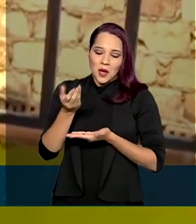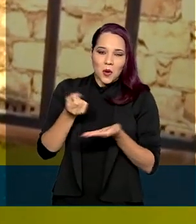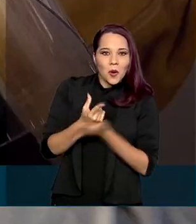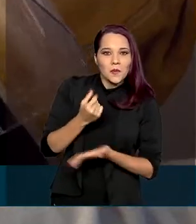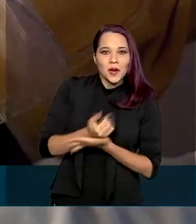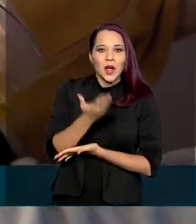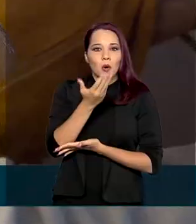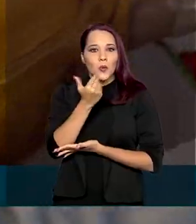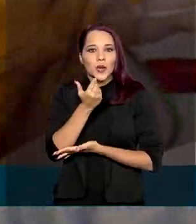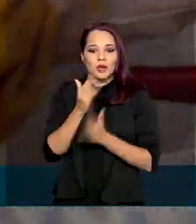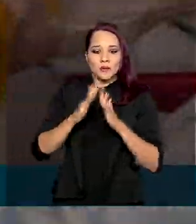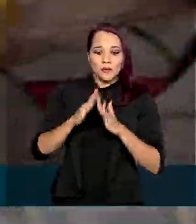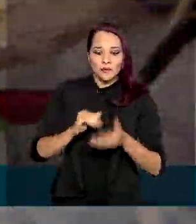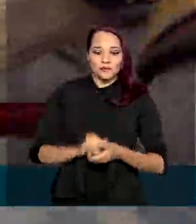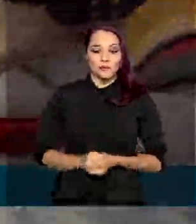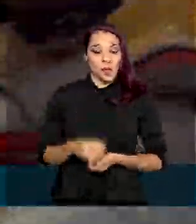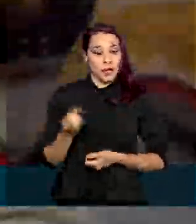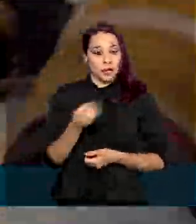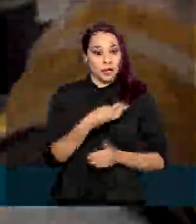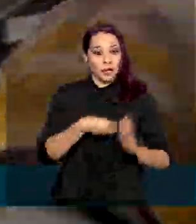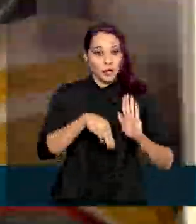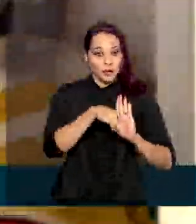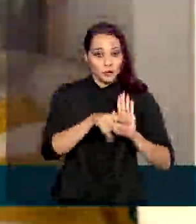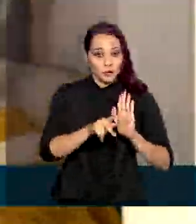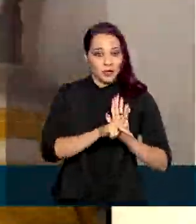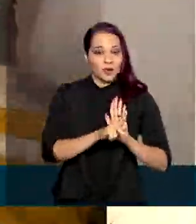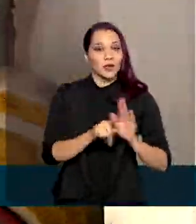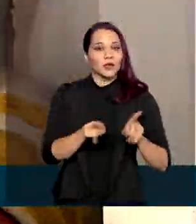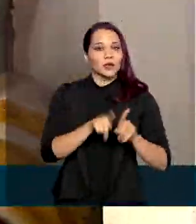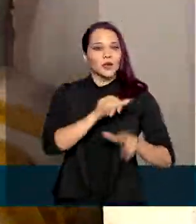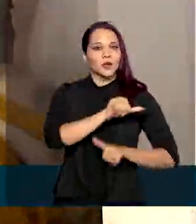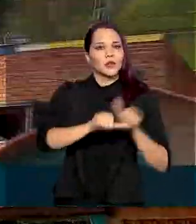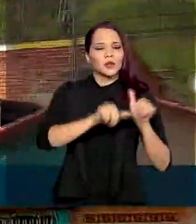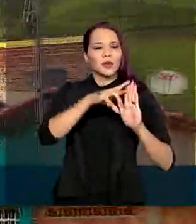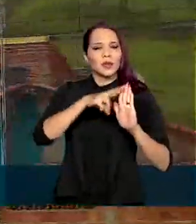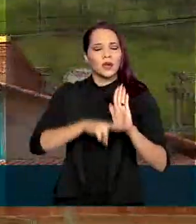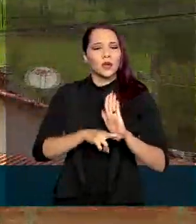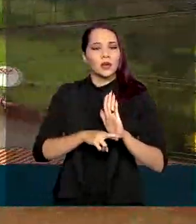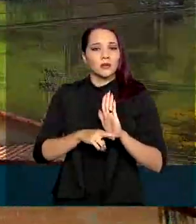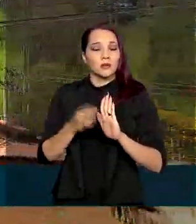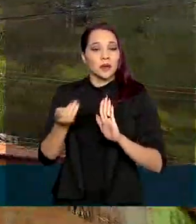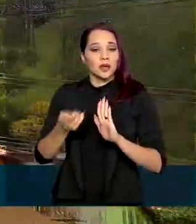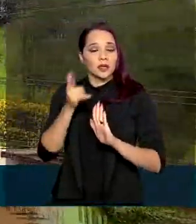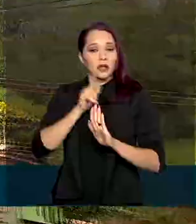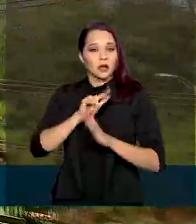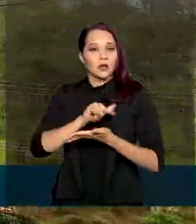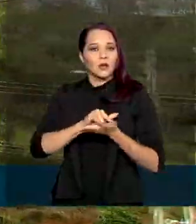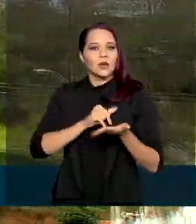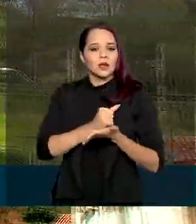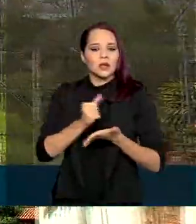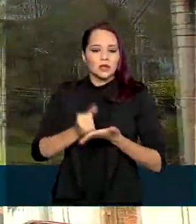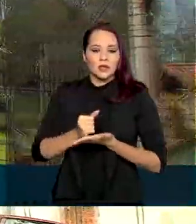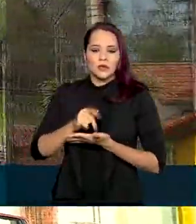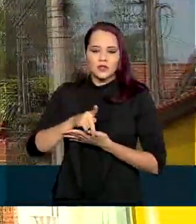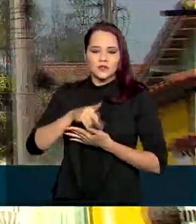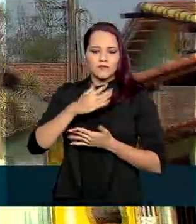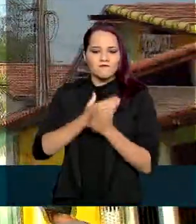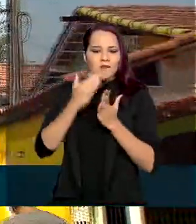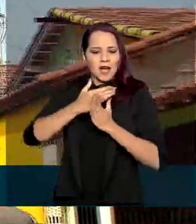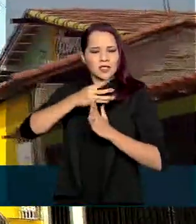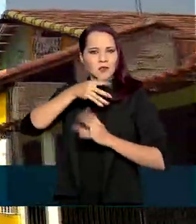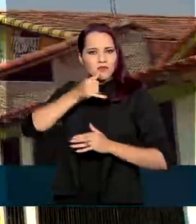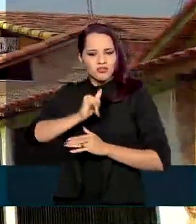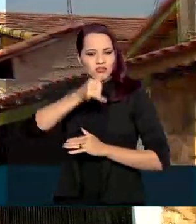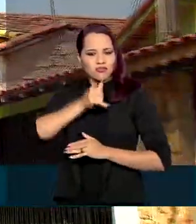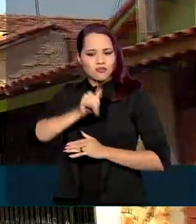A nova medida provisória também altera as regras para permitir a contratação de potência, o que deve